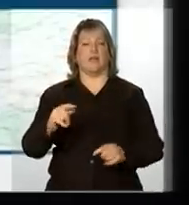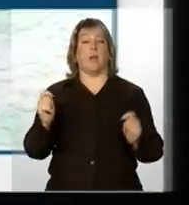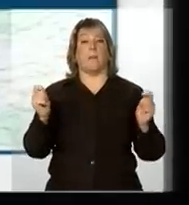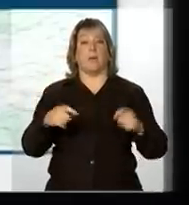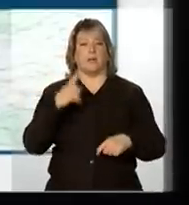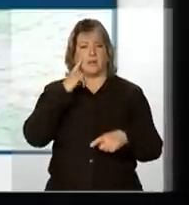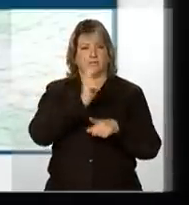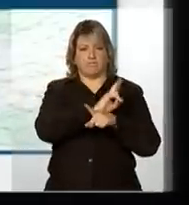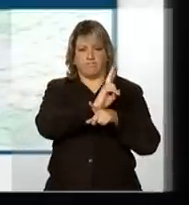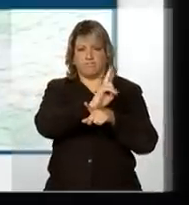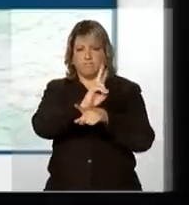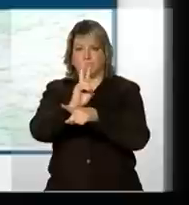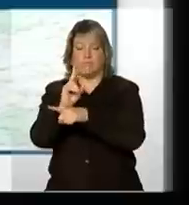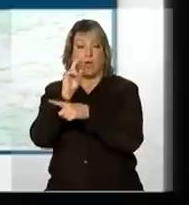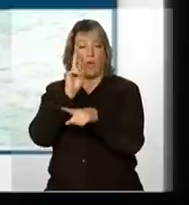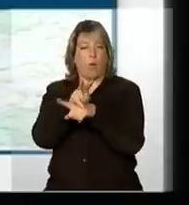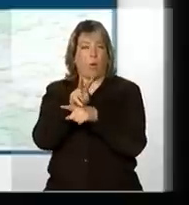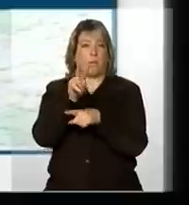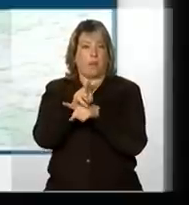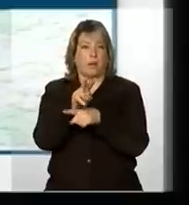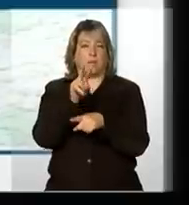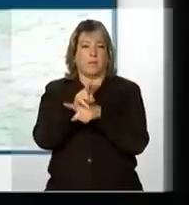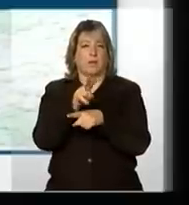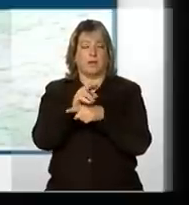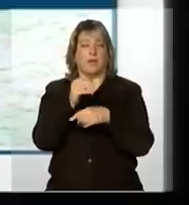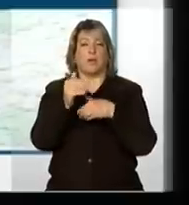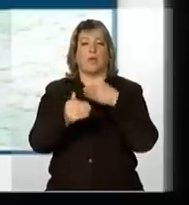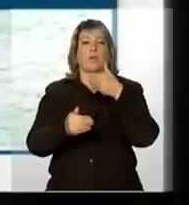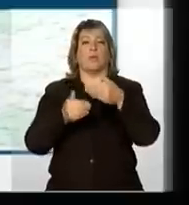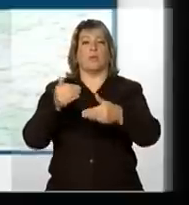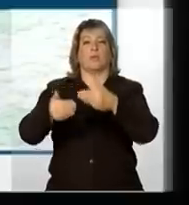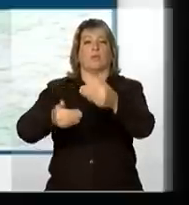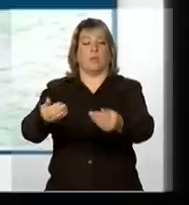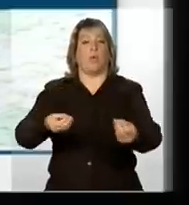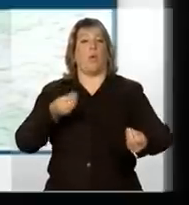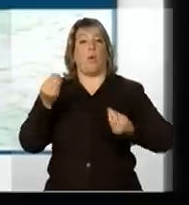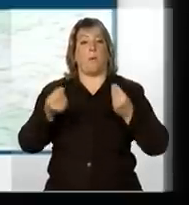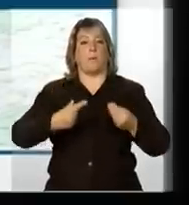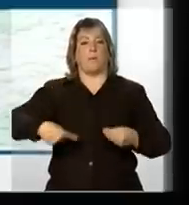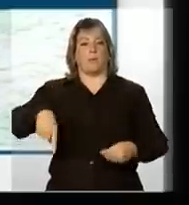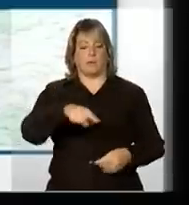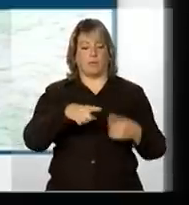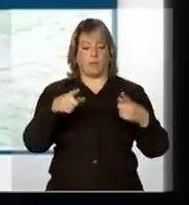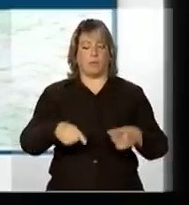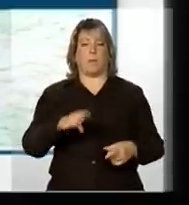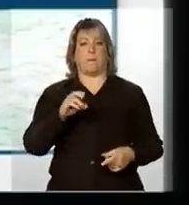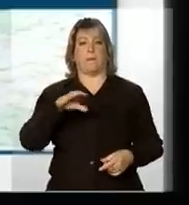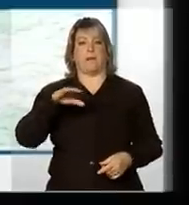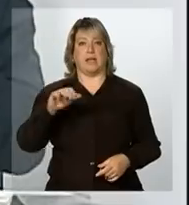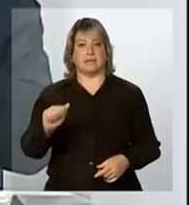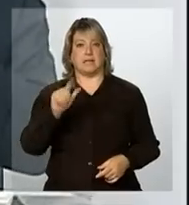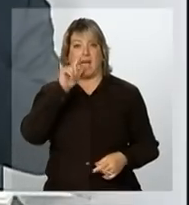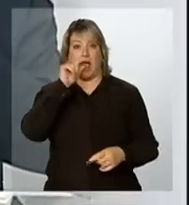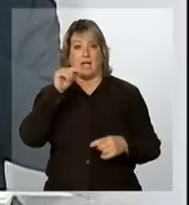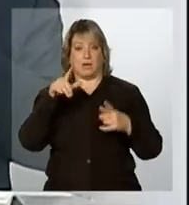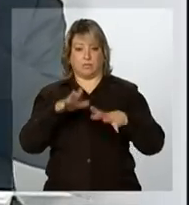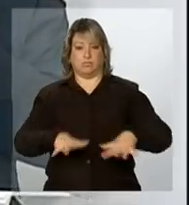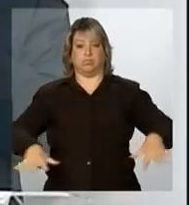monitorando e acompanhando a evolução do quadro nessas bacias hidrográficas para poder